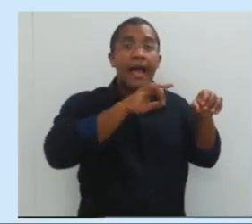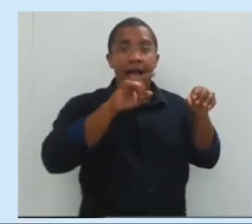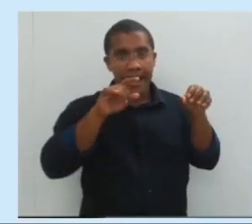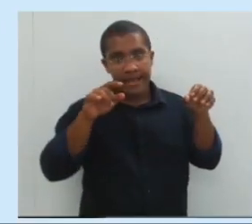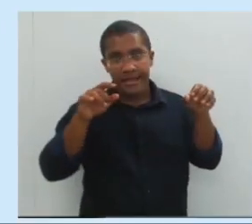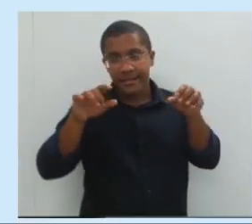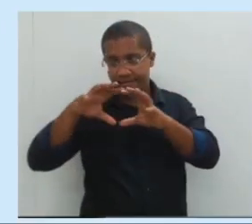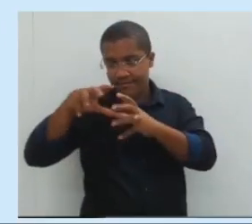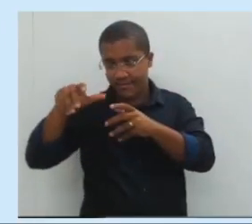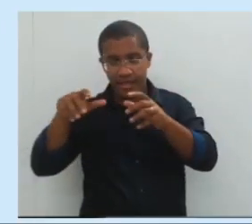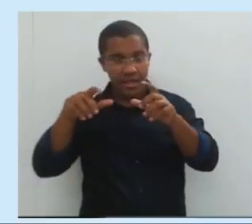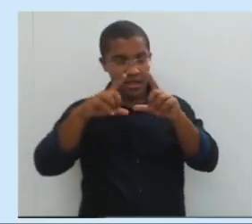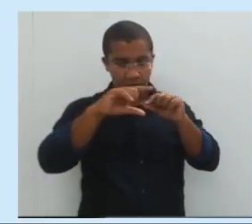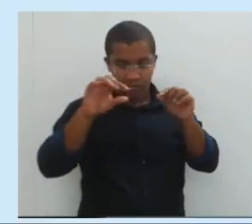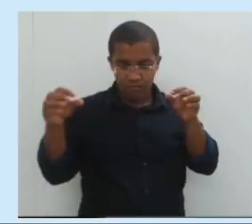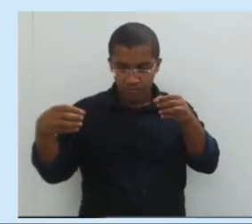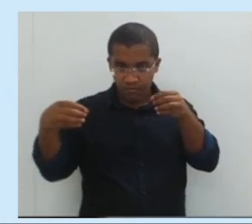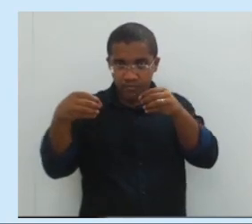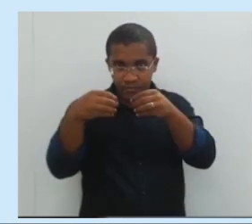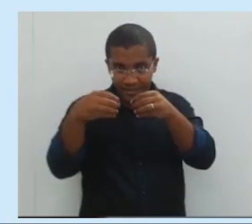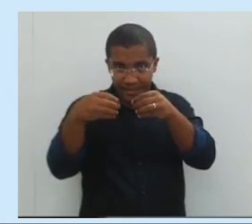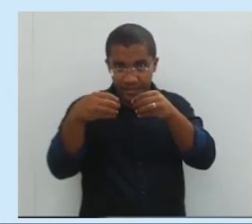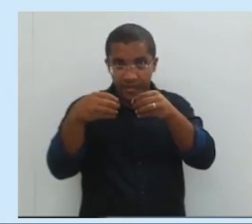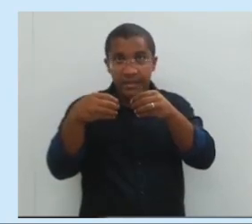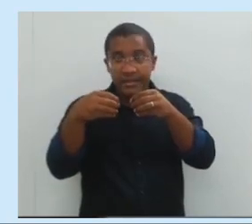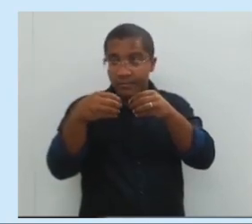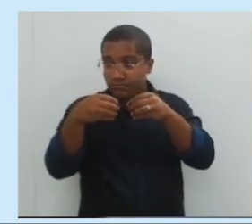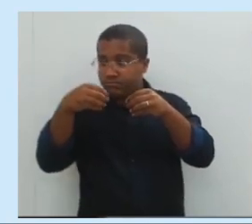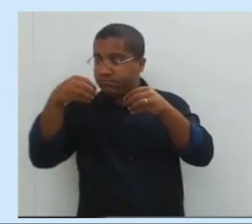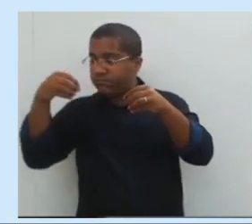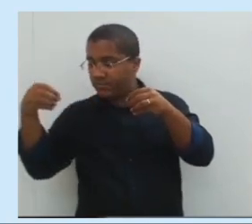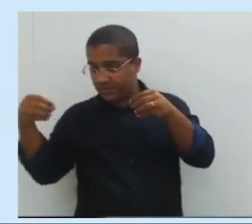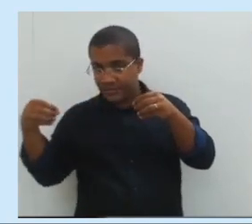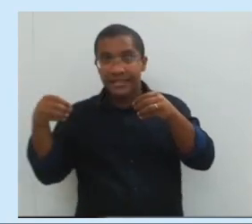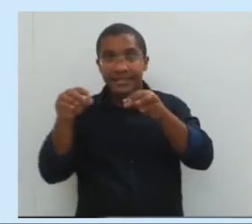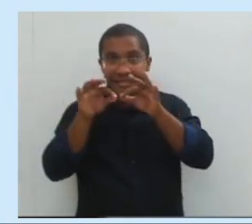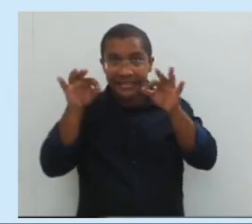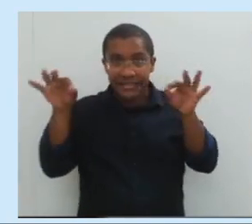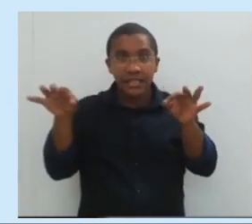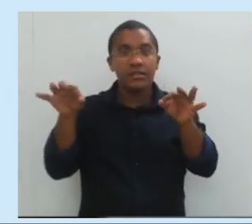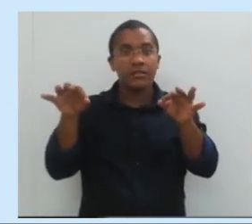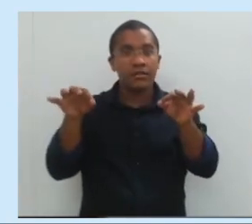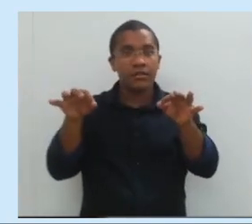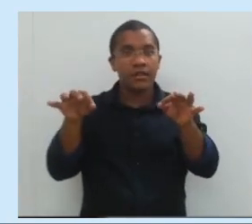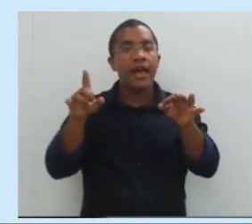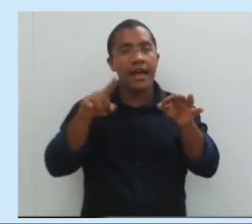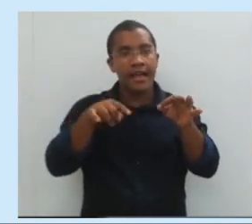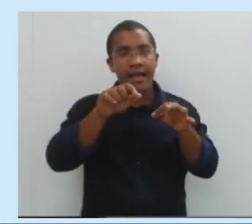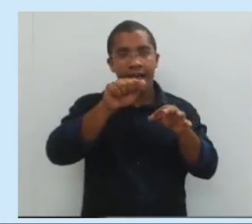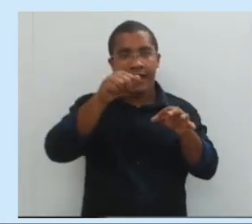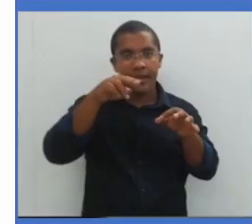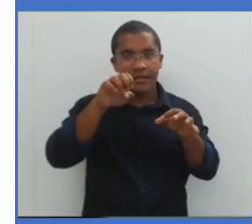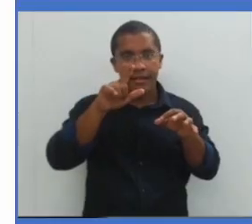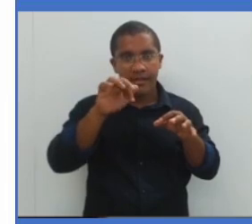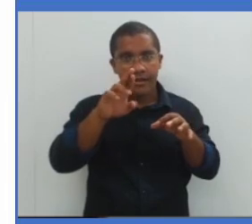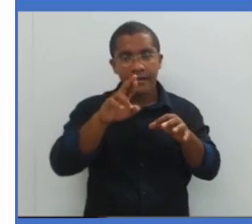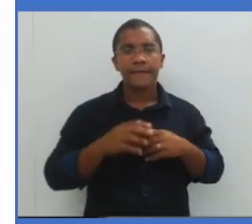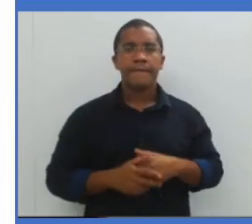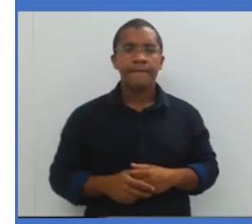certo? Então, vamos lá. Vamos às imagens do tipo de eclipse solar. Presta bem atenção.